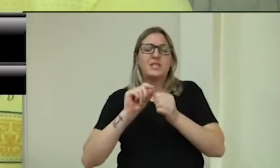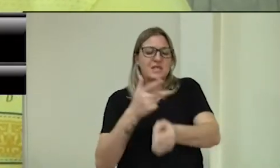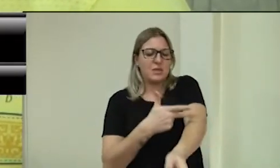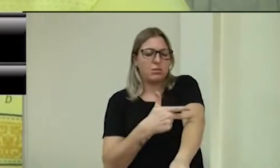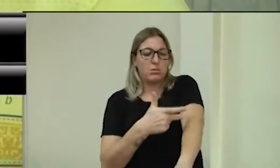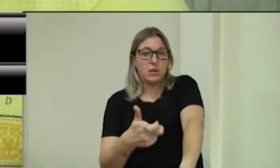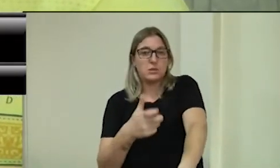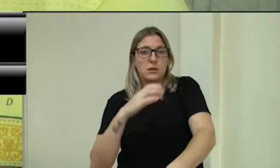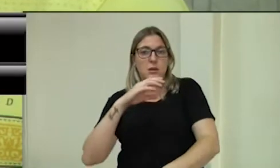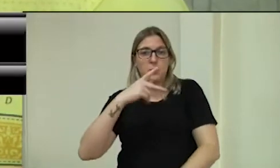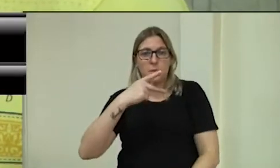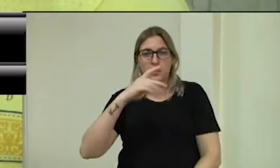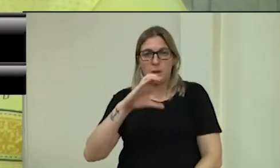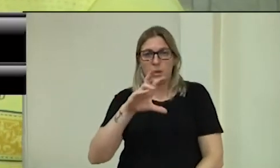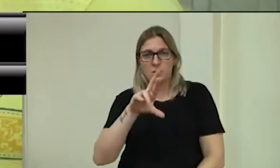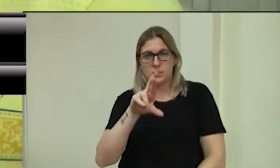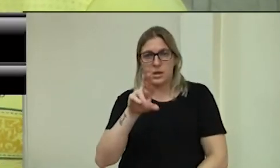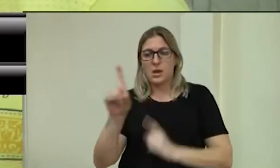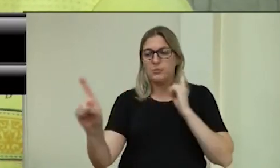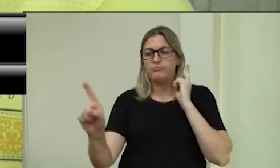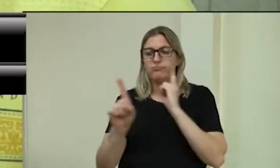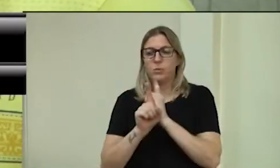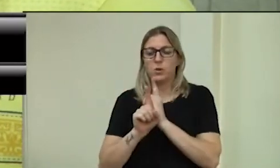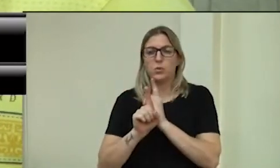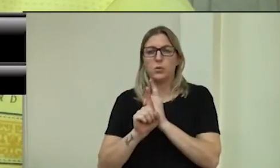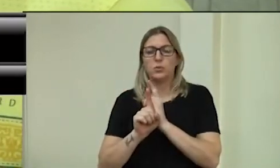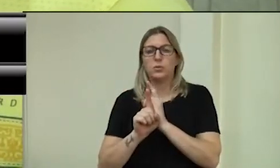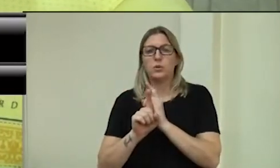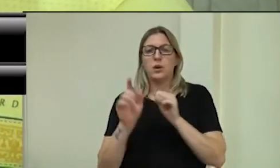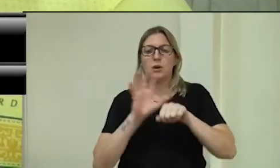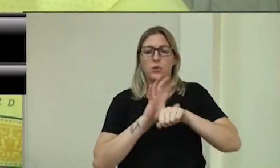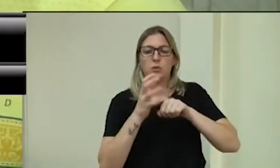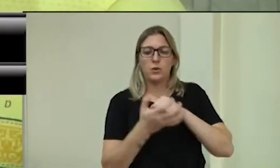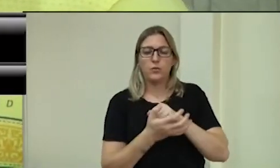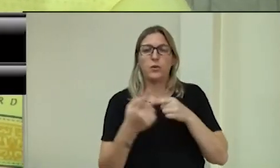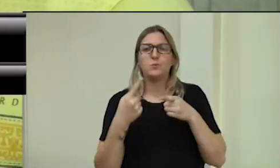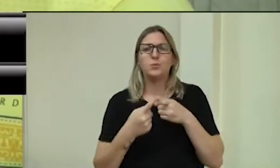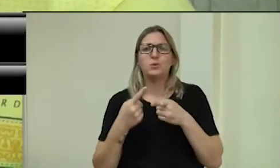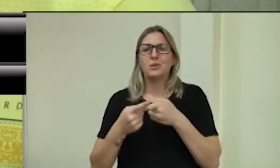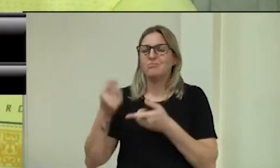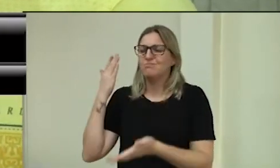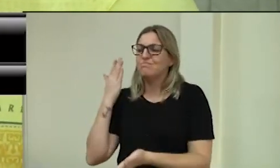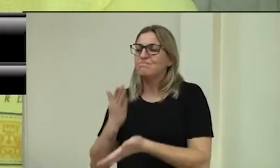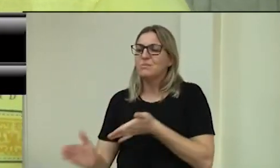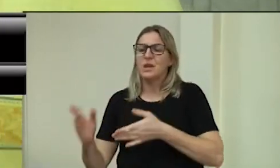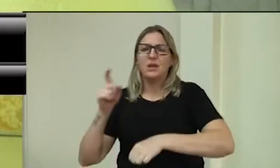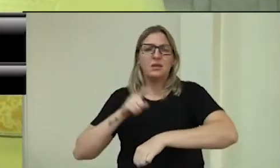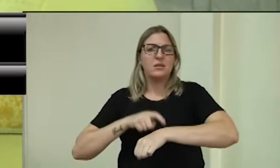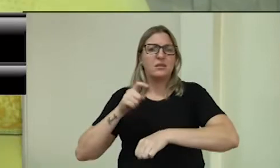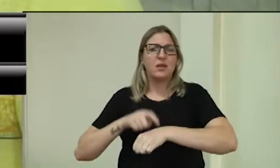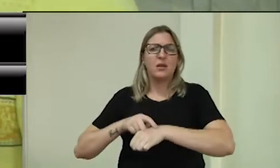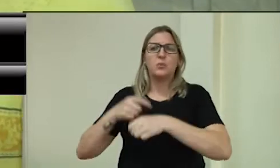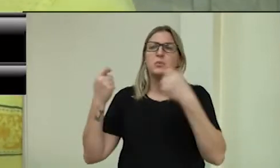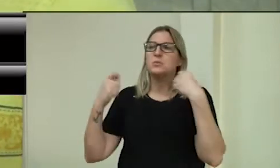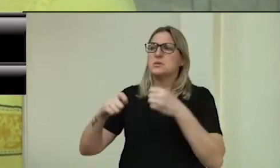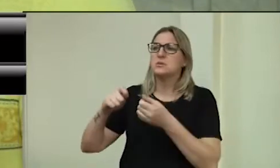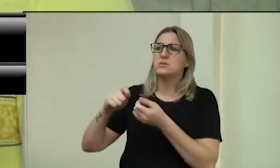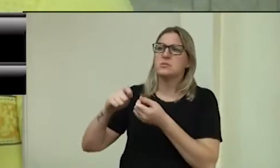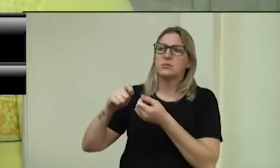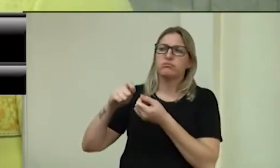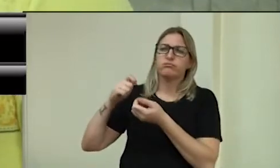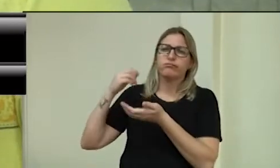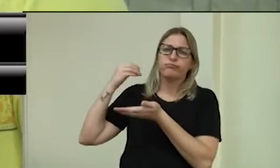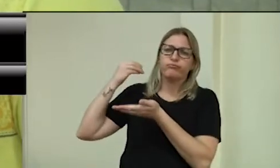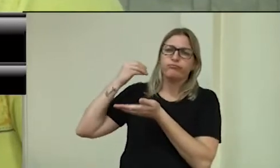e o tempo que se perde mandando o exame para fora, para Porto Alegre, aquela coisa toda, pode-se